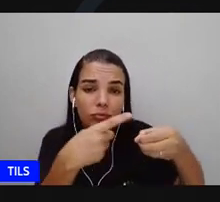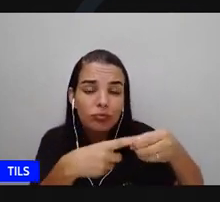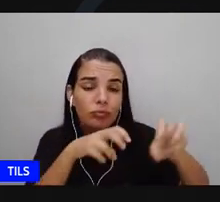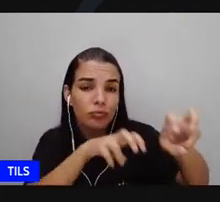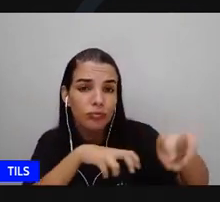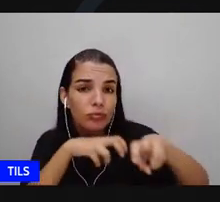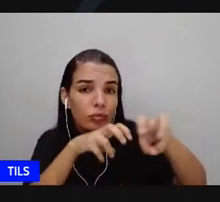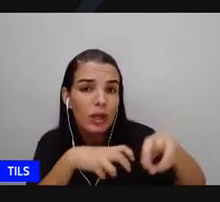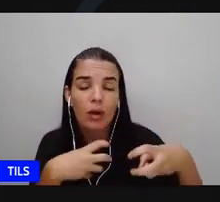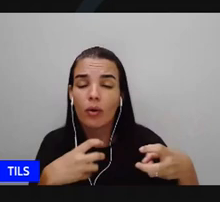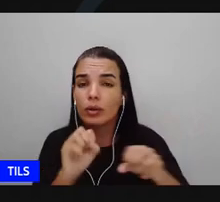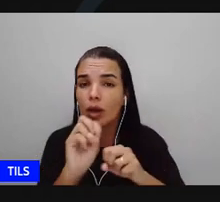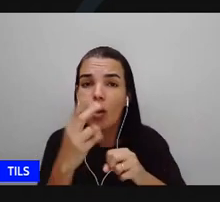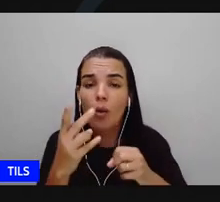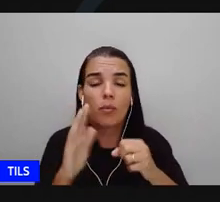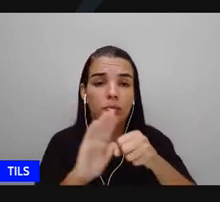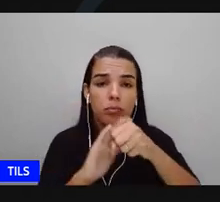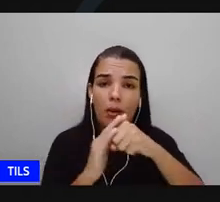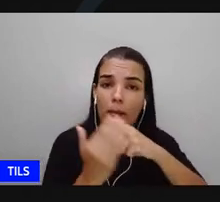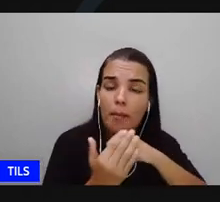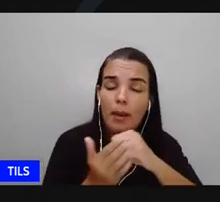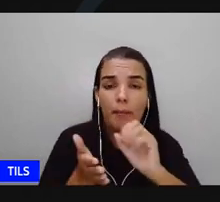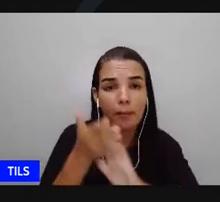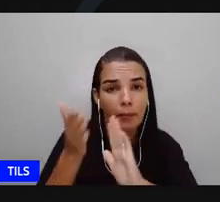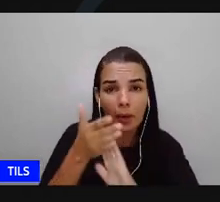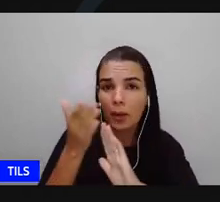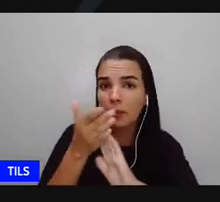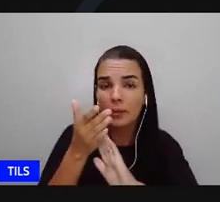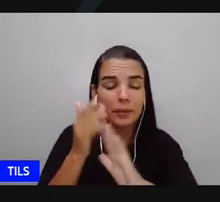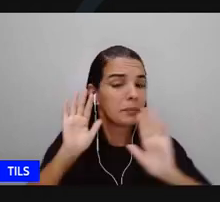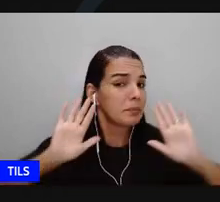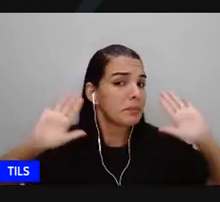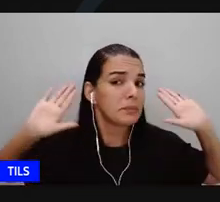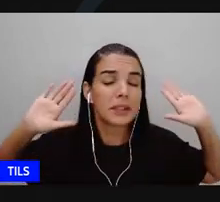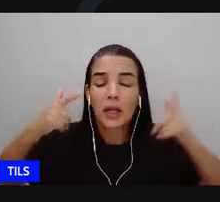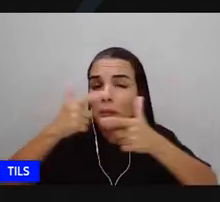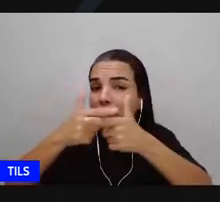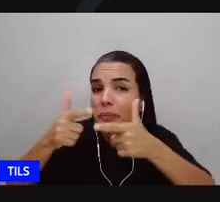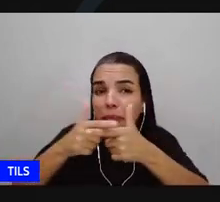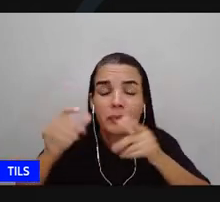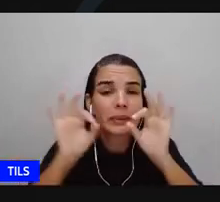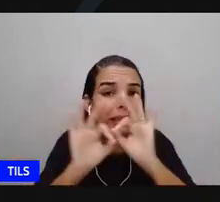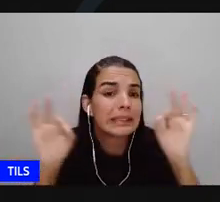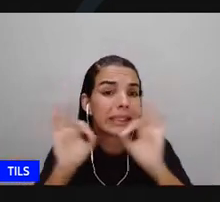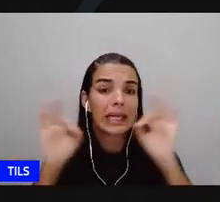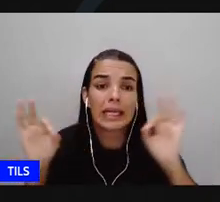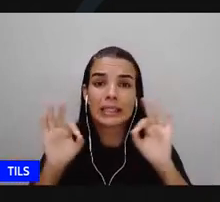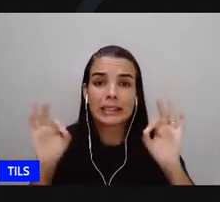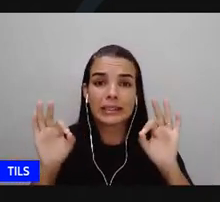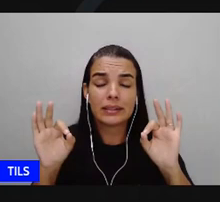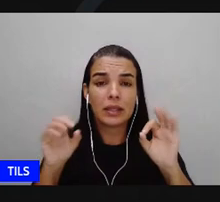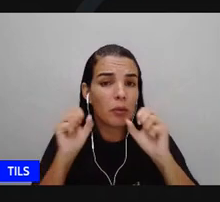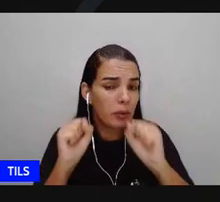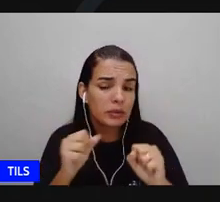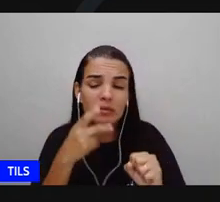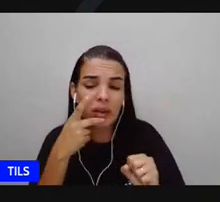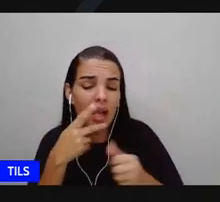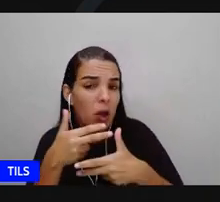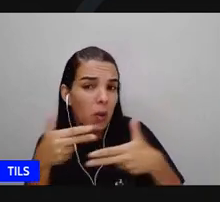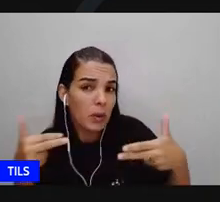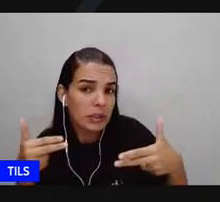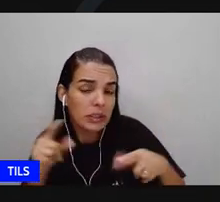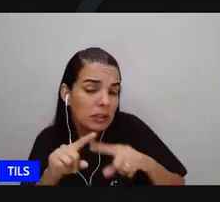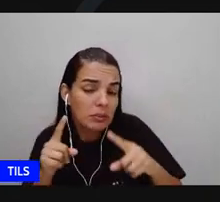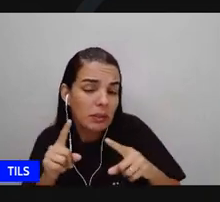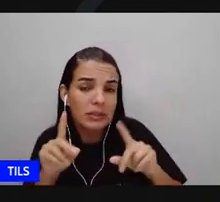quer não contar a história ninguém vai contar com você vai dizer coisas que talvez nem seja exatamente aquilo e